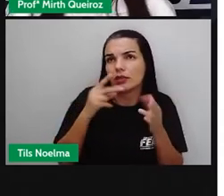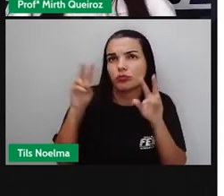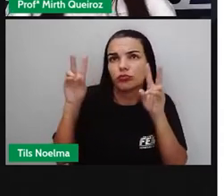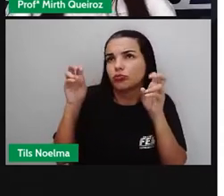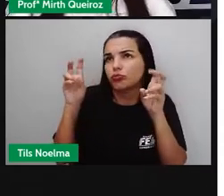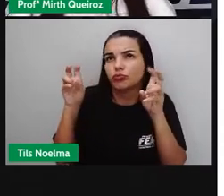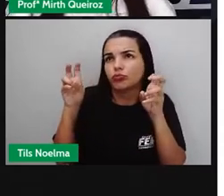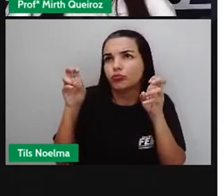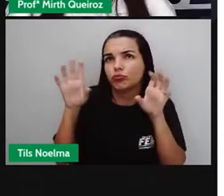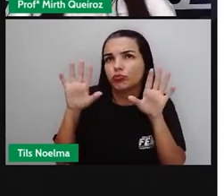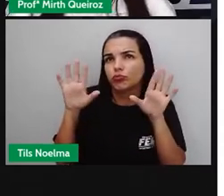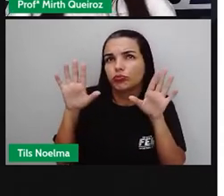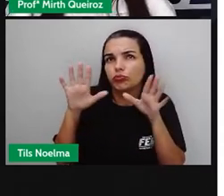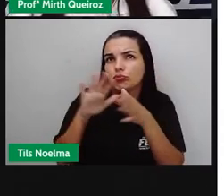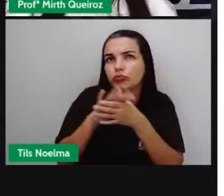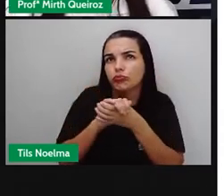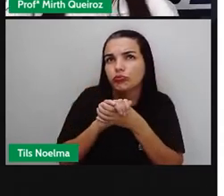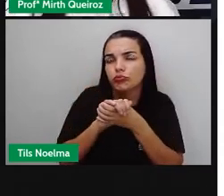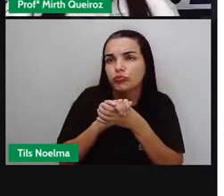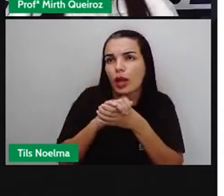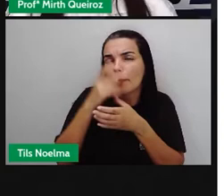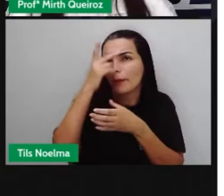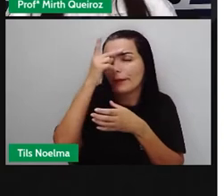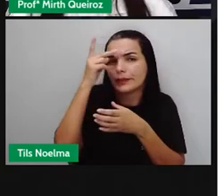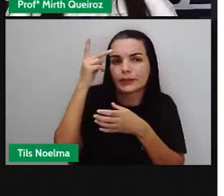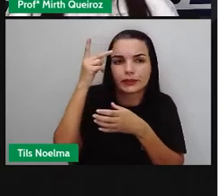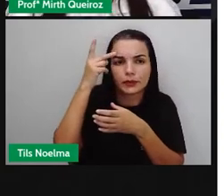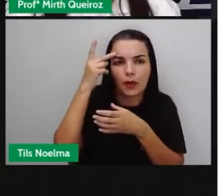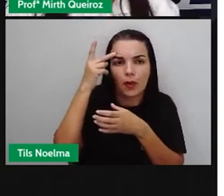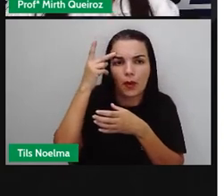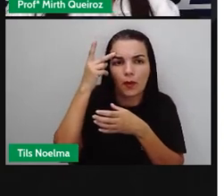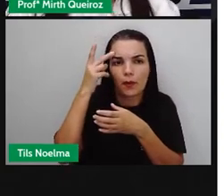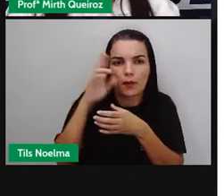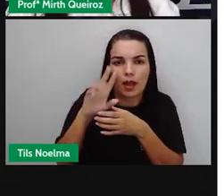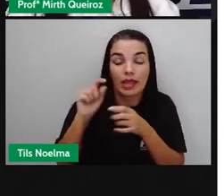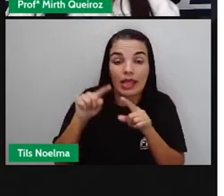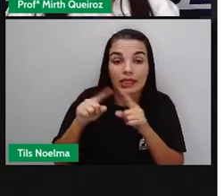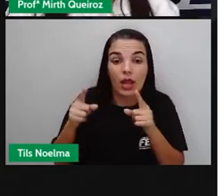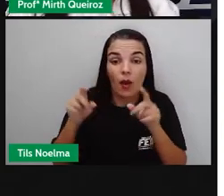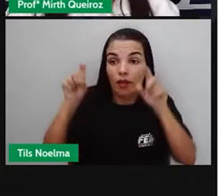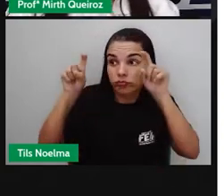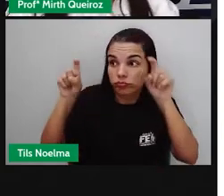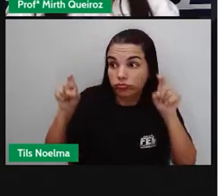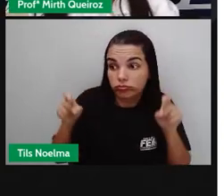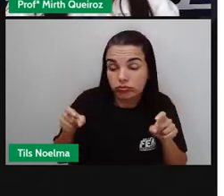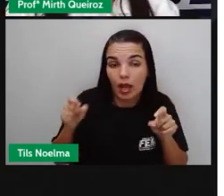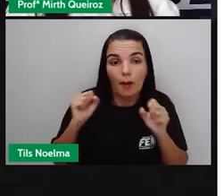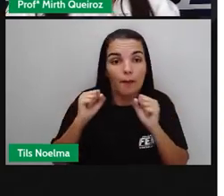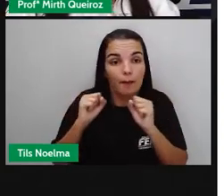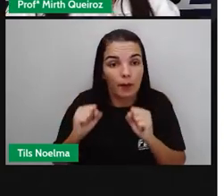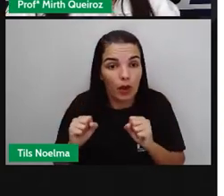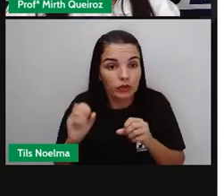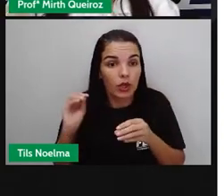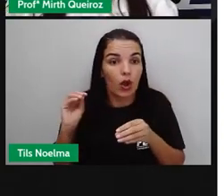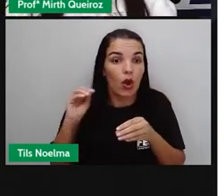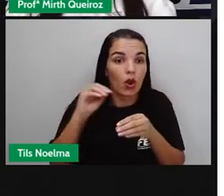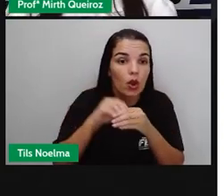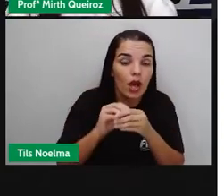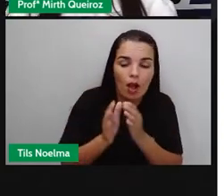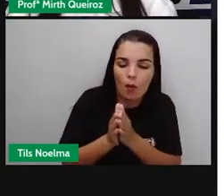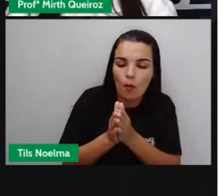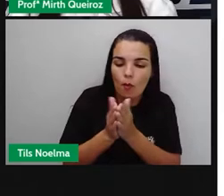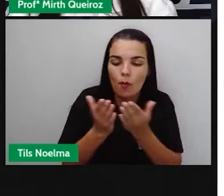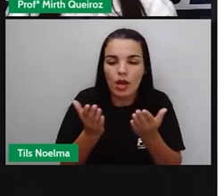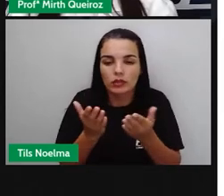uma pessoa, né? Ali, entre parênteses, você pode colocar quando ela nasceu,